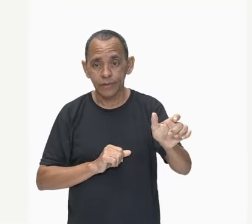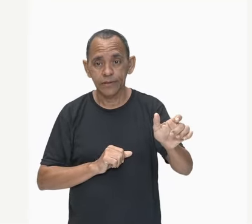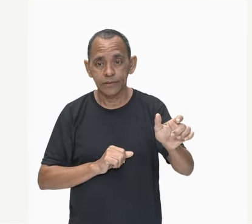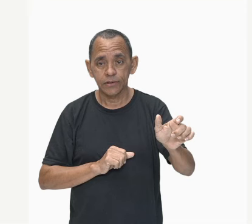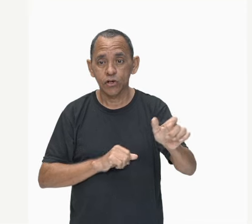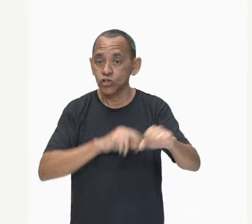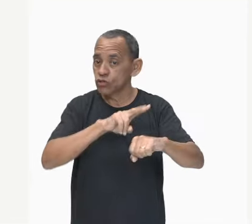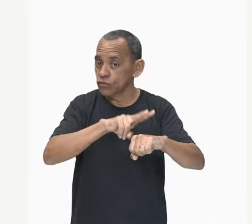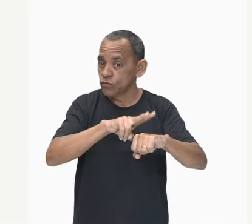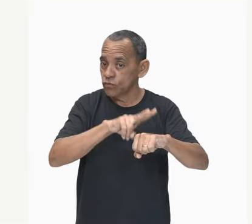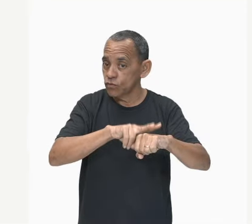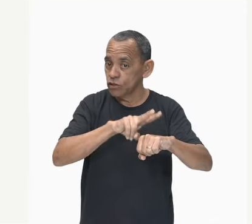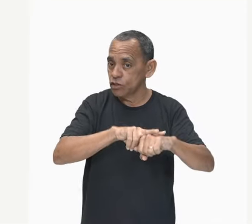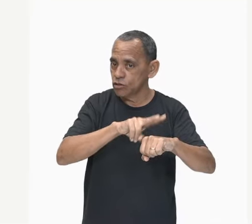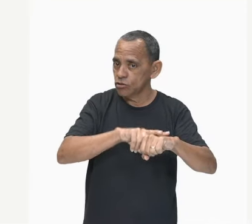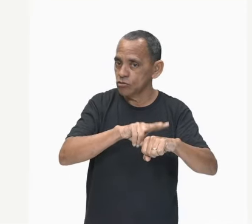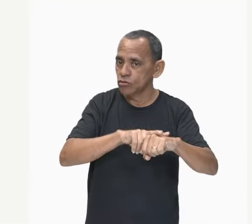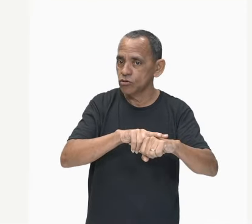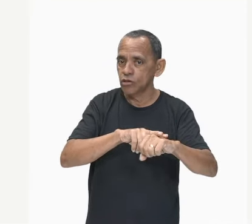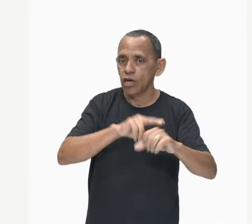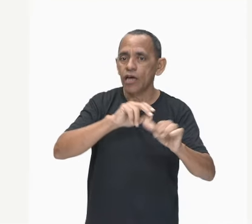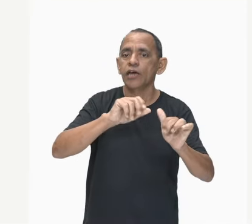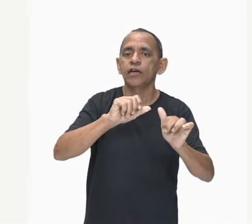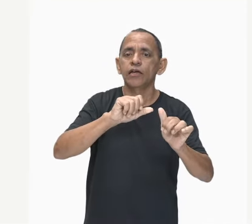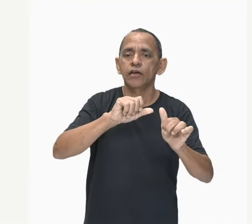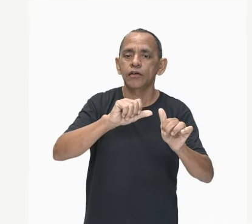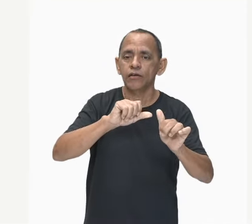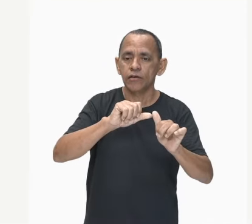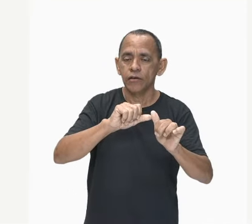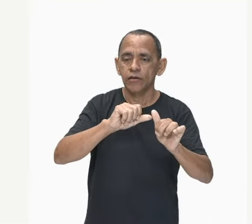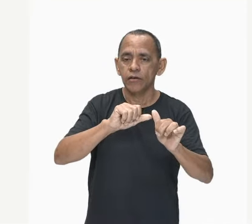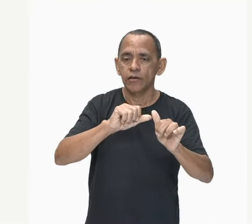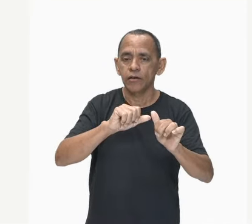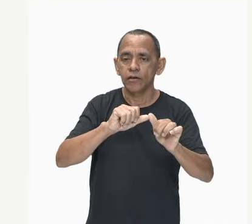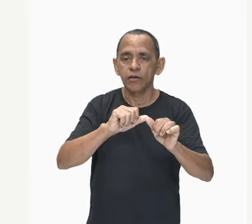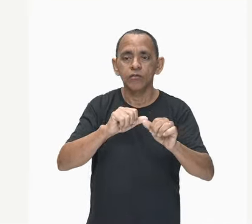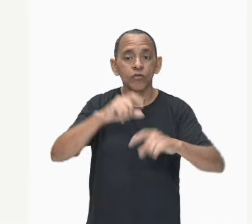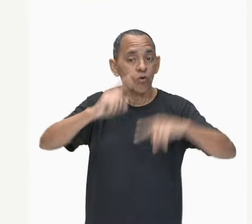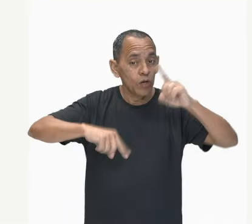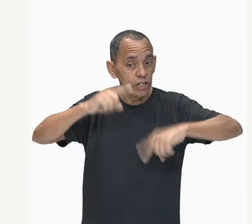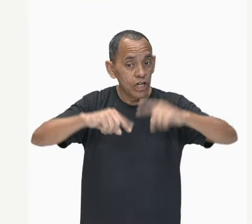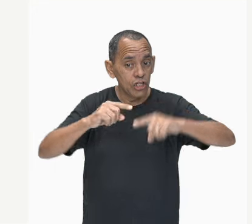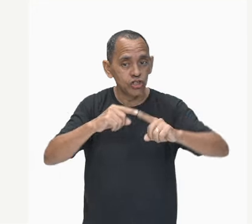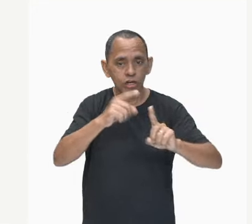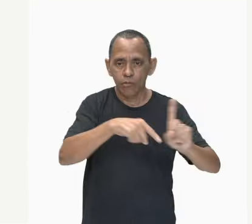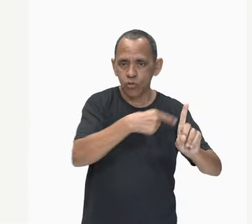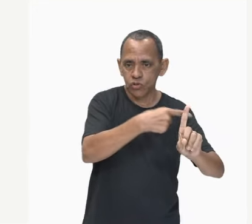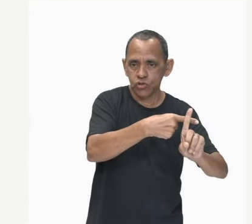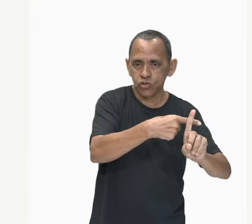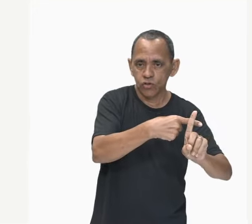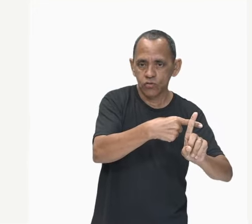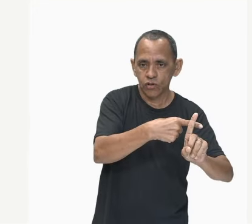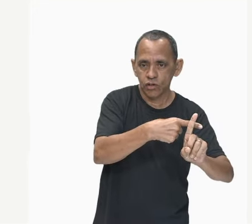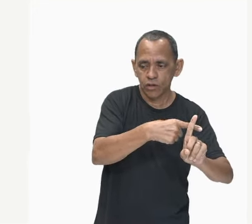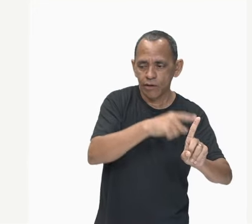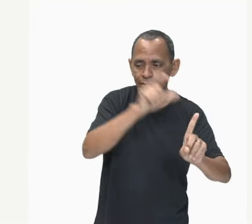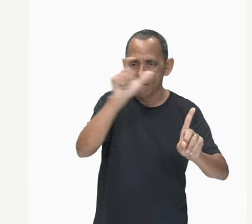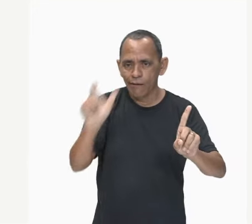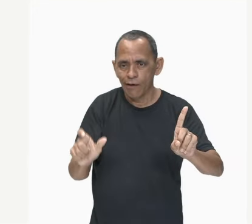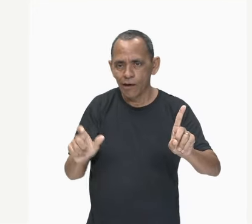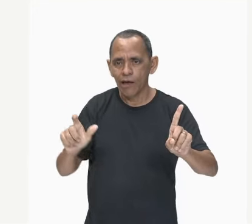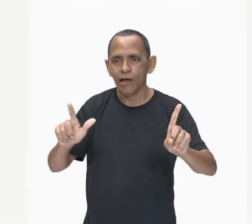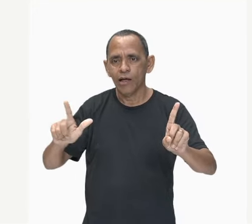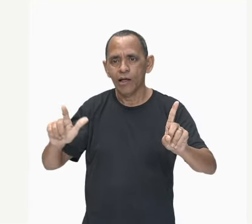vidro fica com cargas elétricas positivas e a lã com